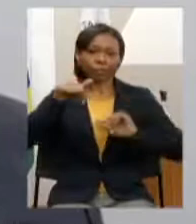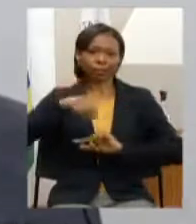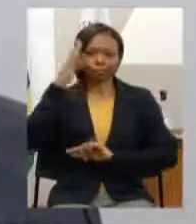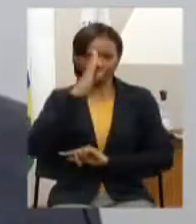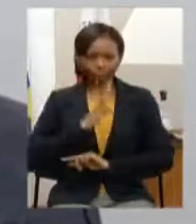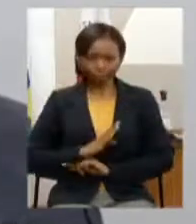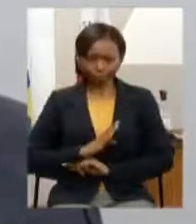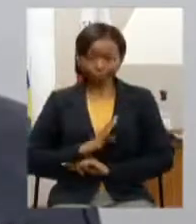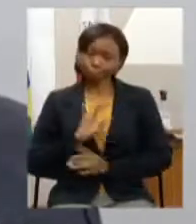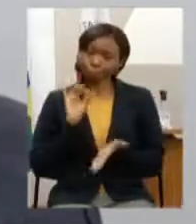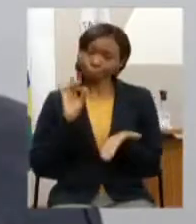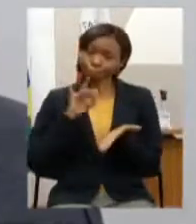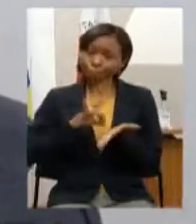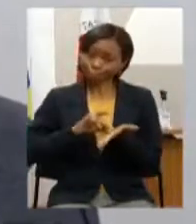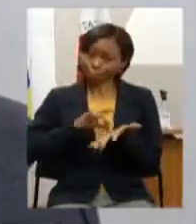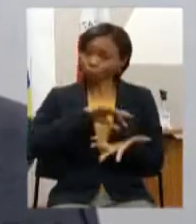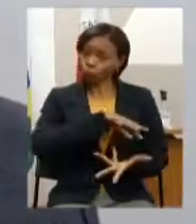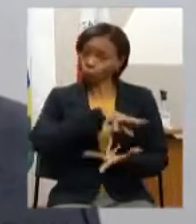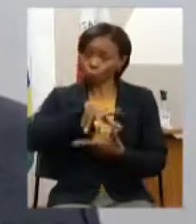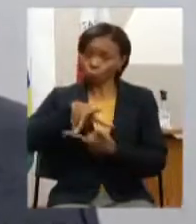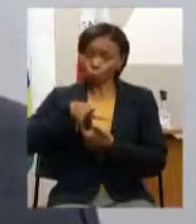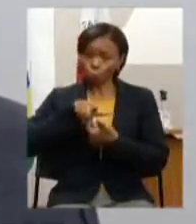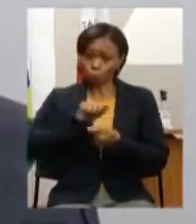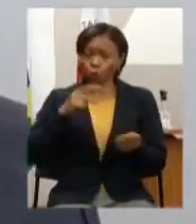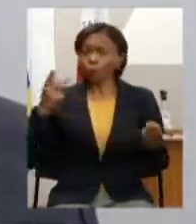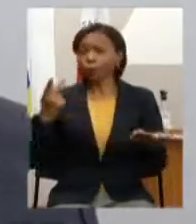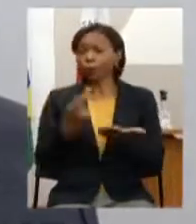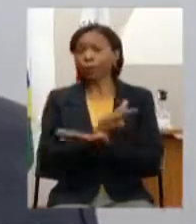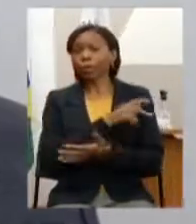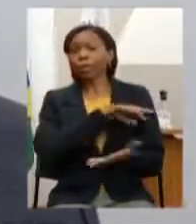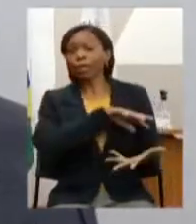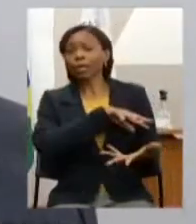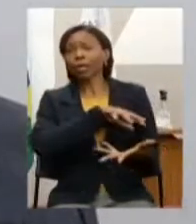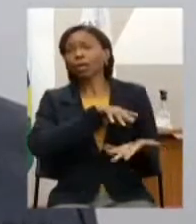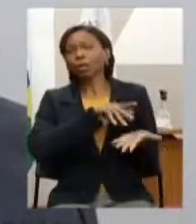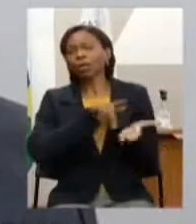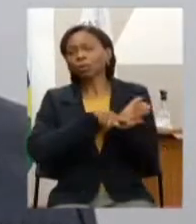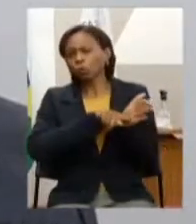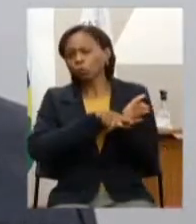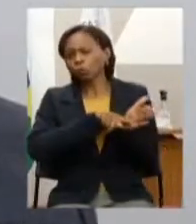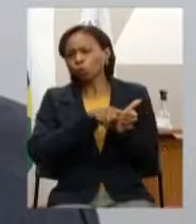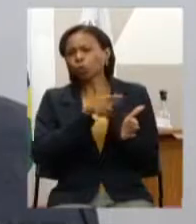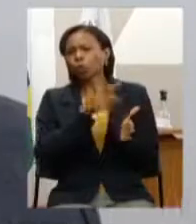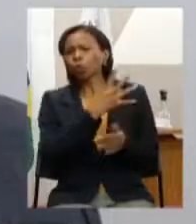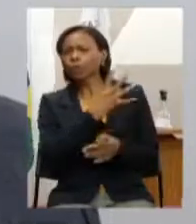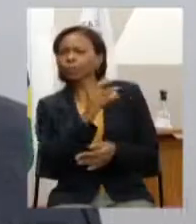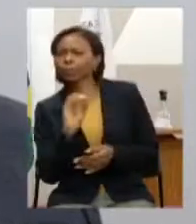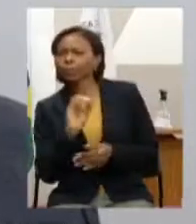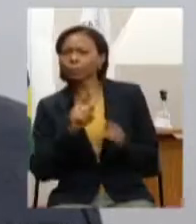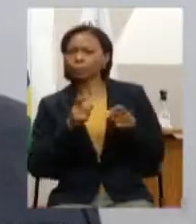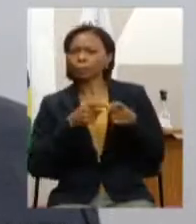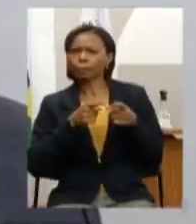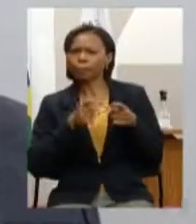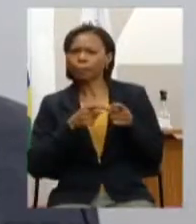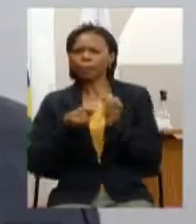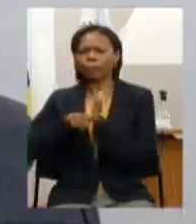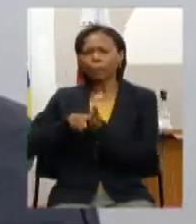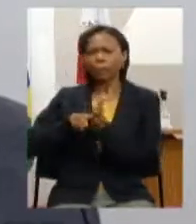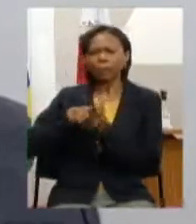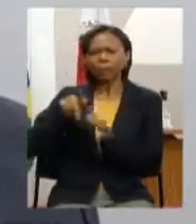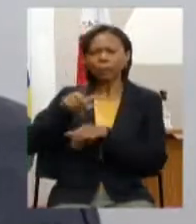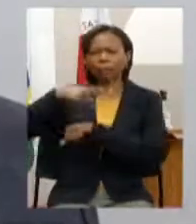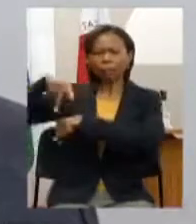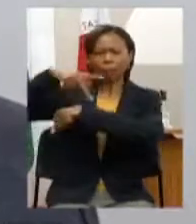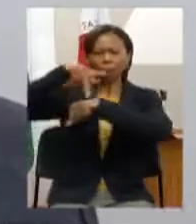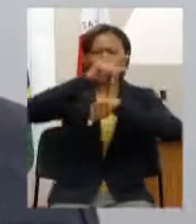né que é mundial fez com que um grupo de 400 médicos e cientistas de diversos países assinasse